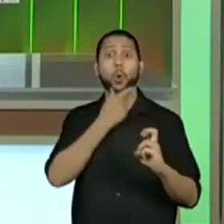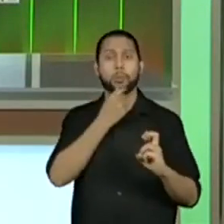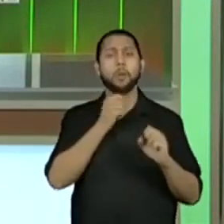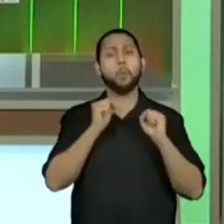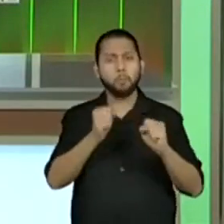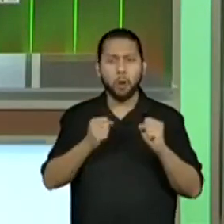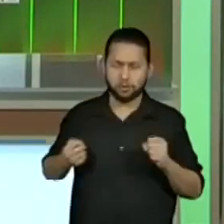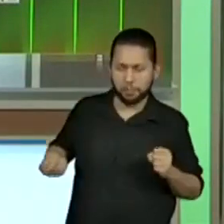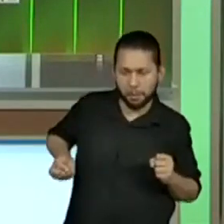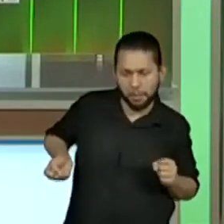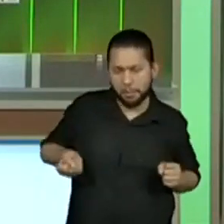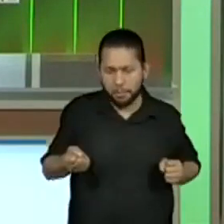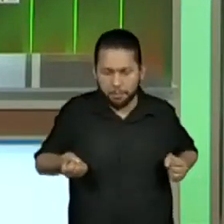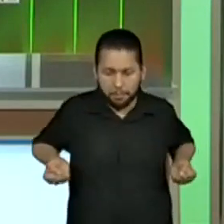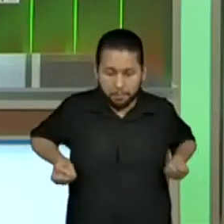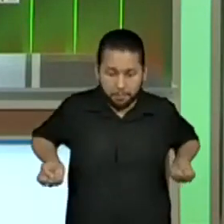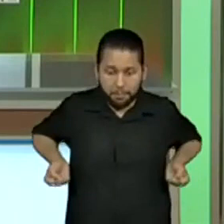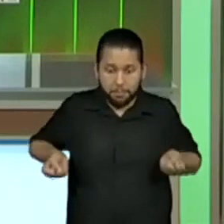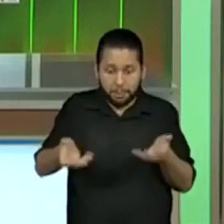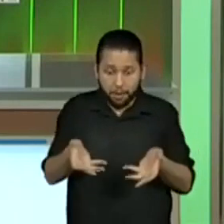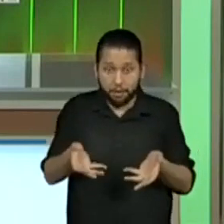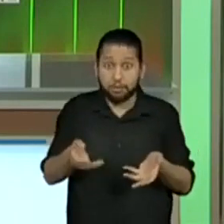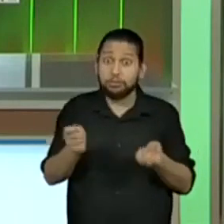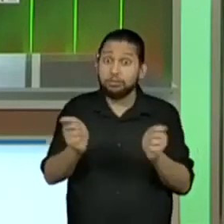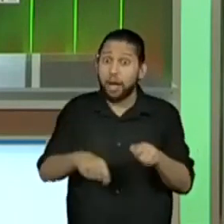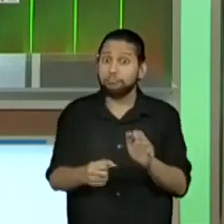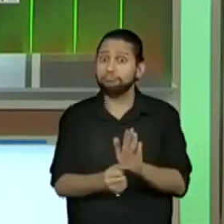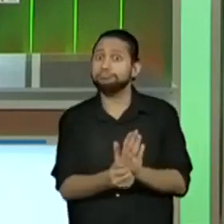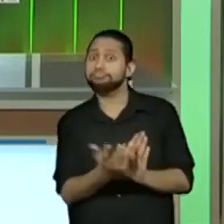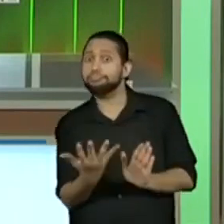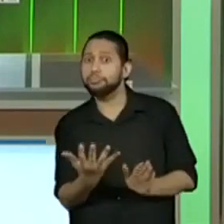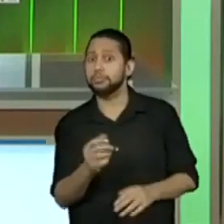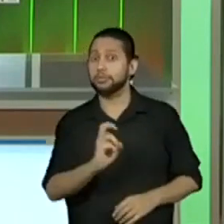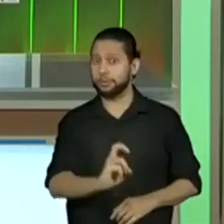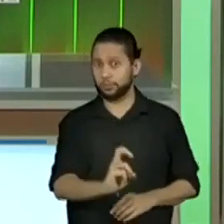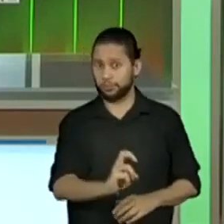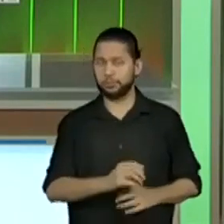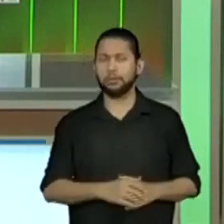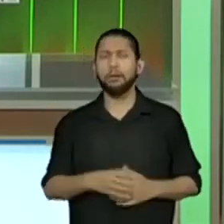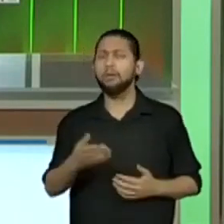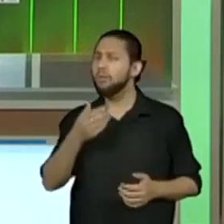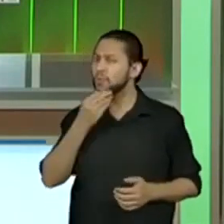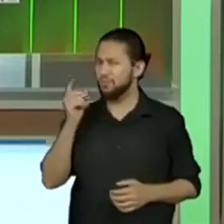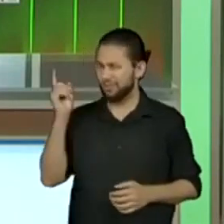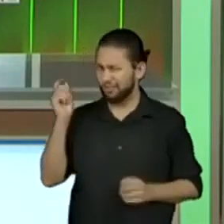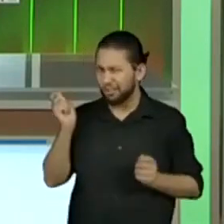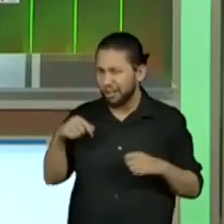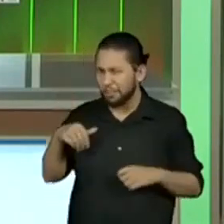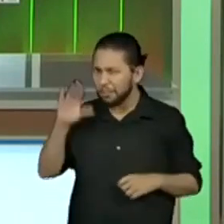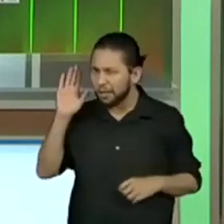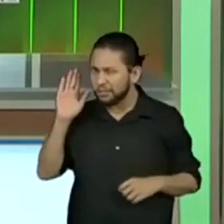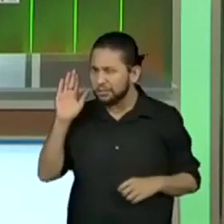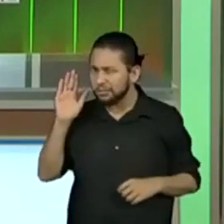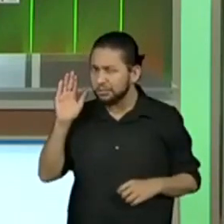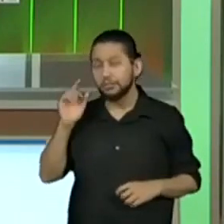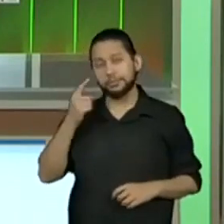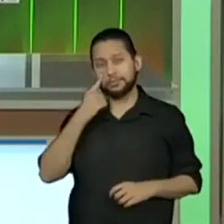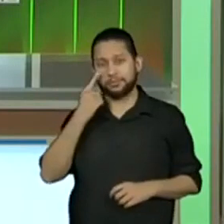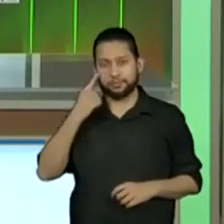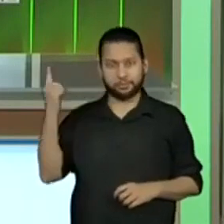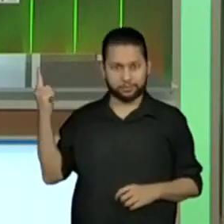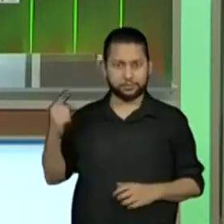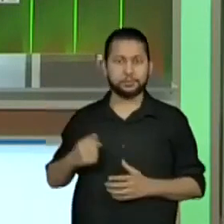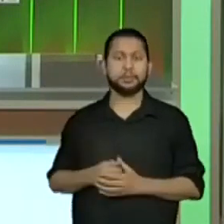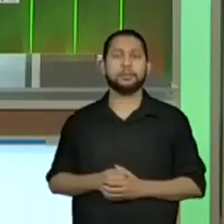Renan vai ter mais possibilidades? Vamos confirmar isso agora. Vamos lá. Observando,